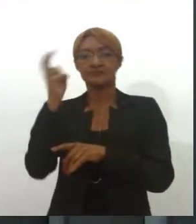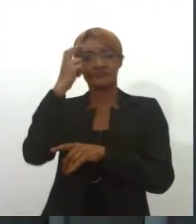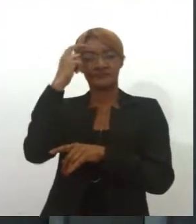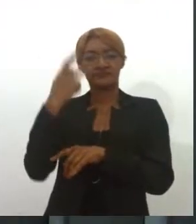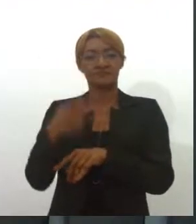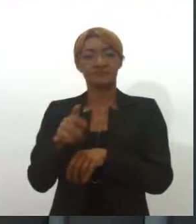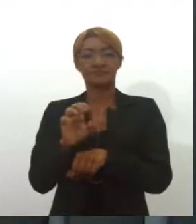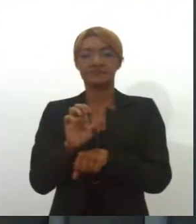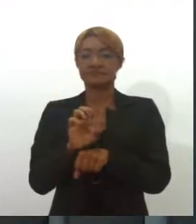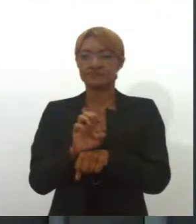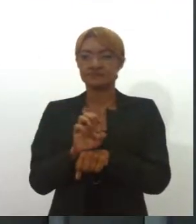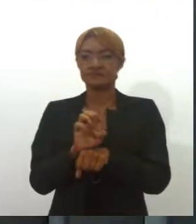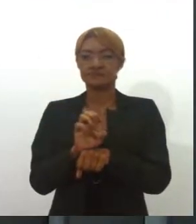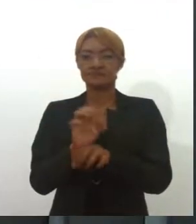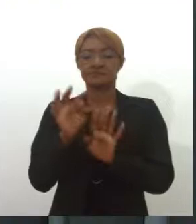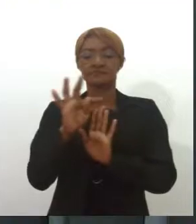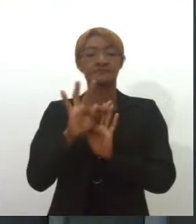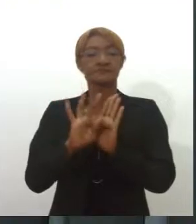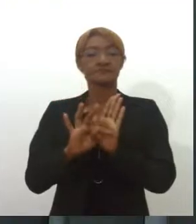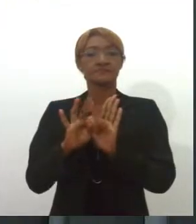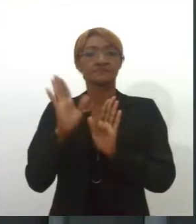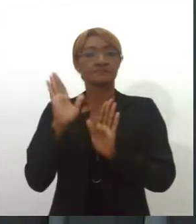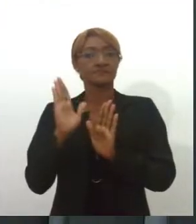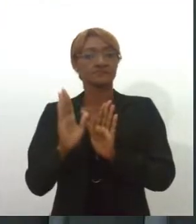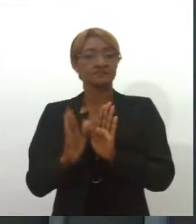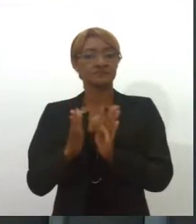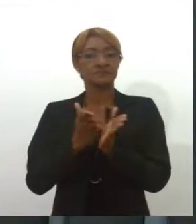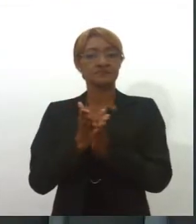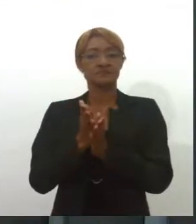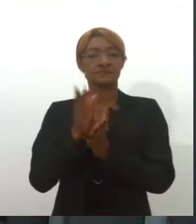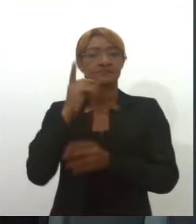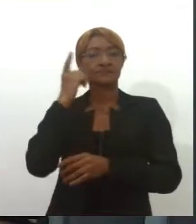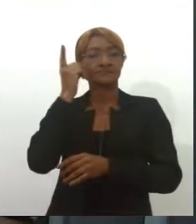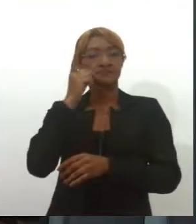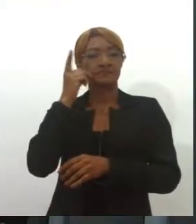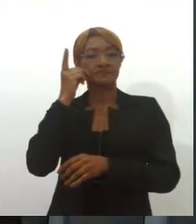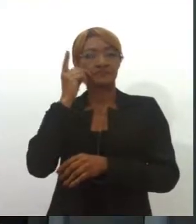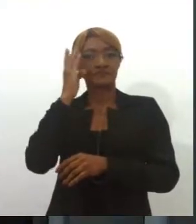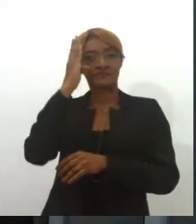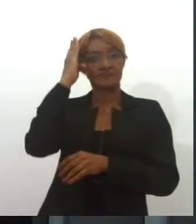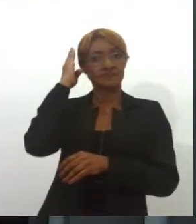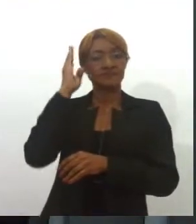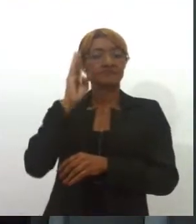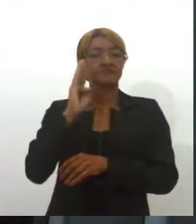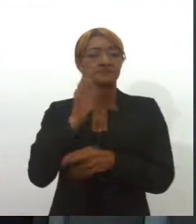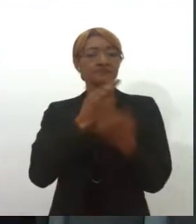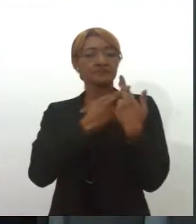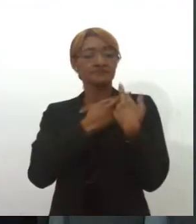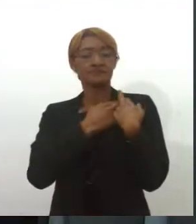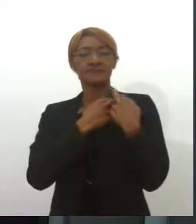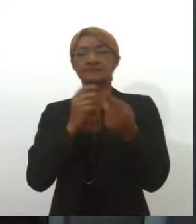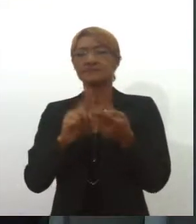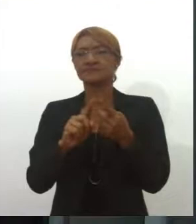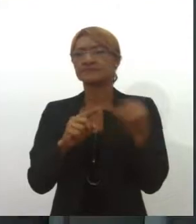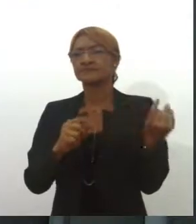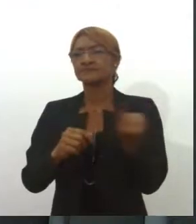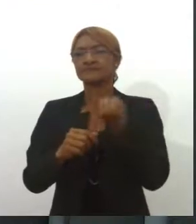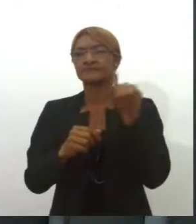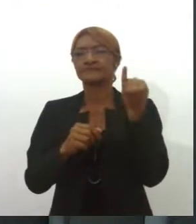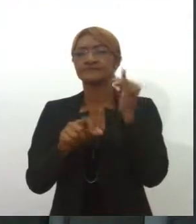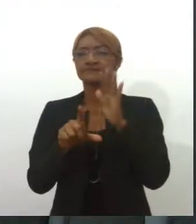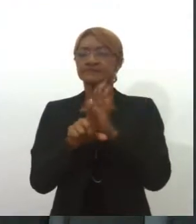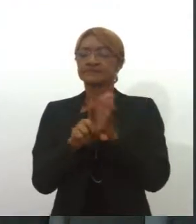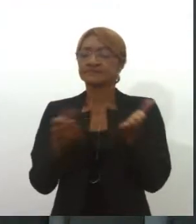estado. O texto sancionado ano passado é de autoria do deputado estadual Irã Barbosa. E sobre a importância dessa lei, eu